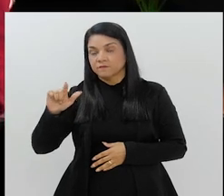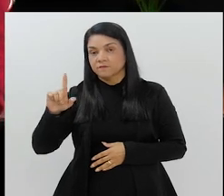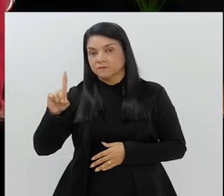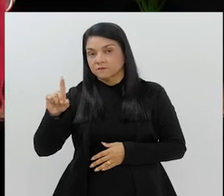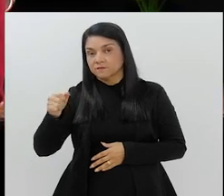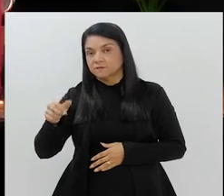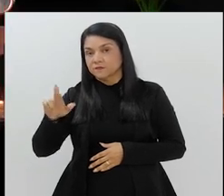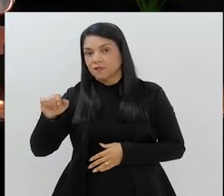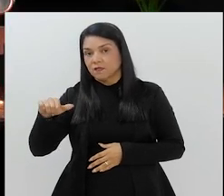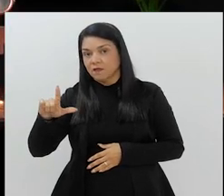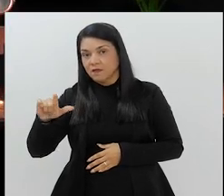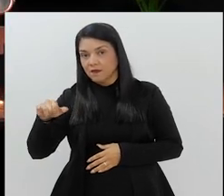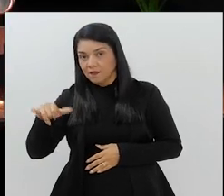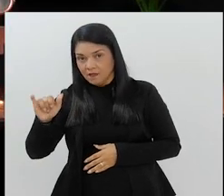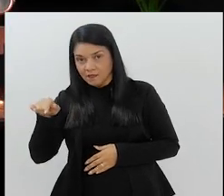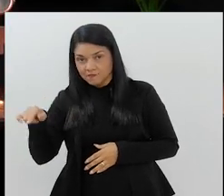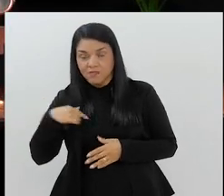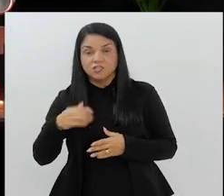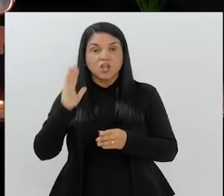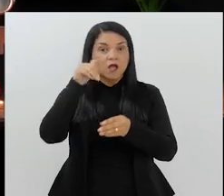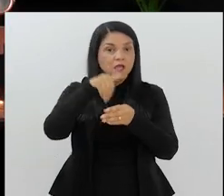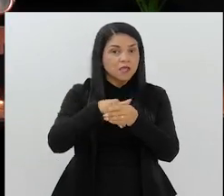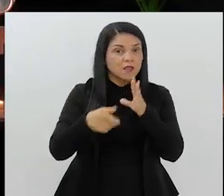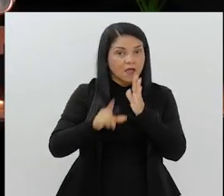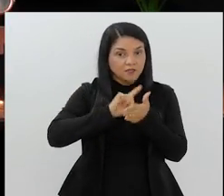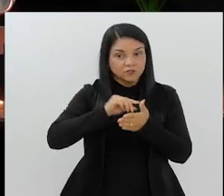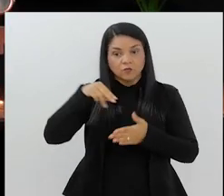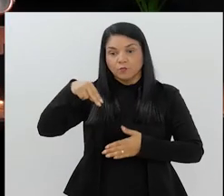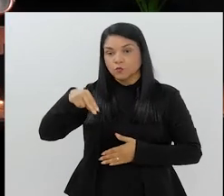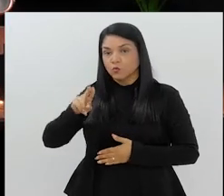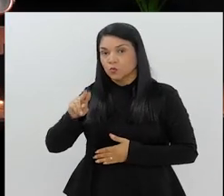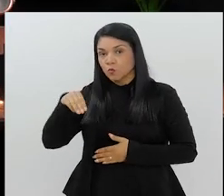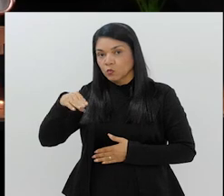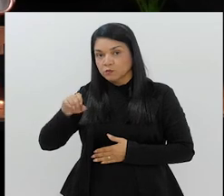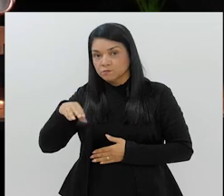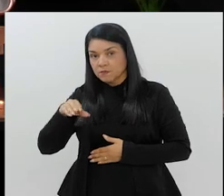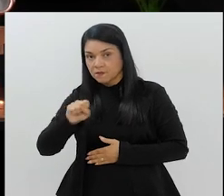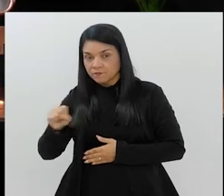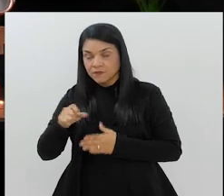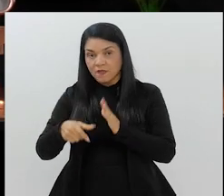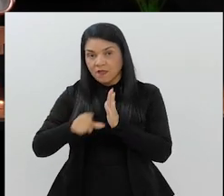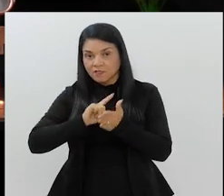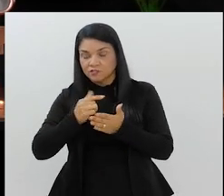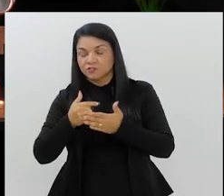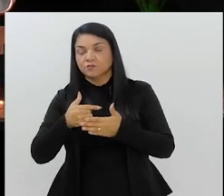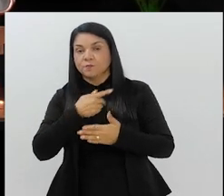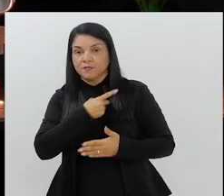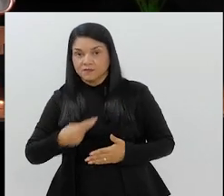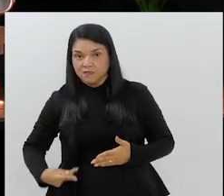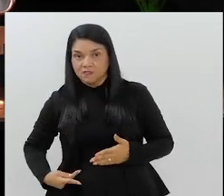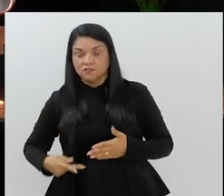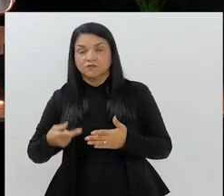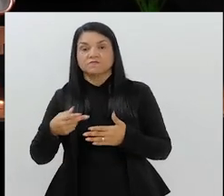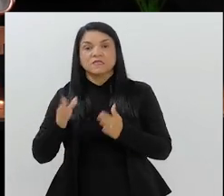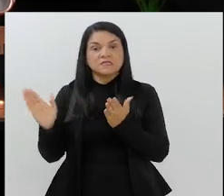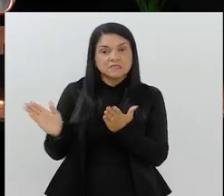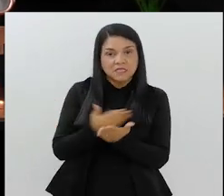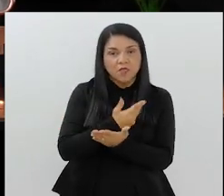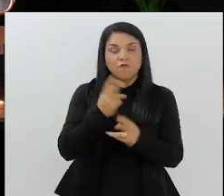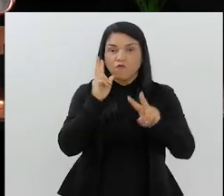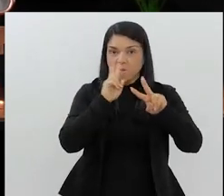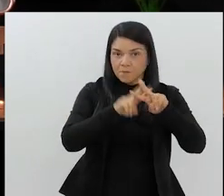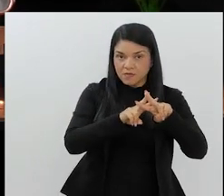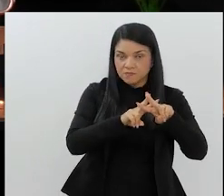Olímpico Brasileiro. Porque ele tinha sido eleito quando o Nuzman foi o presidente. Aí, saiu,